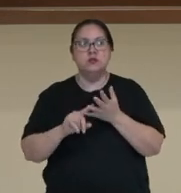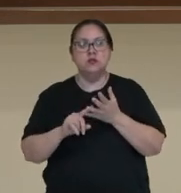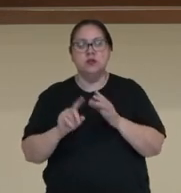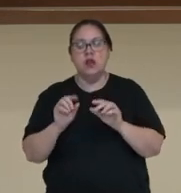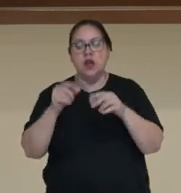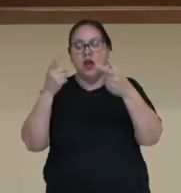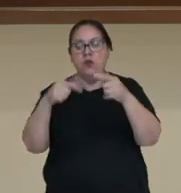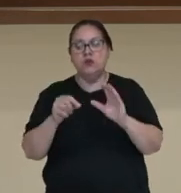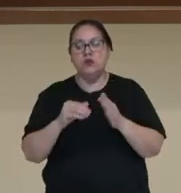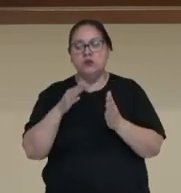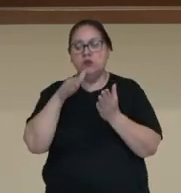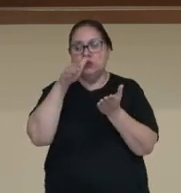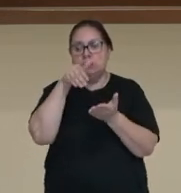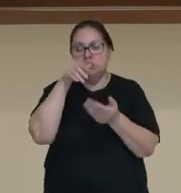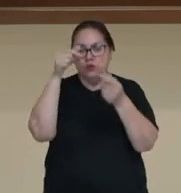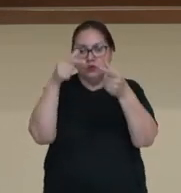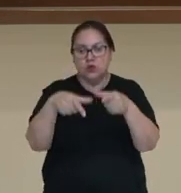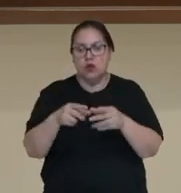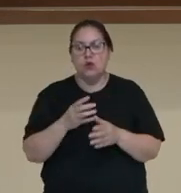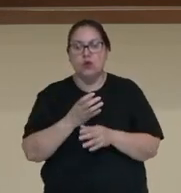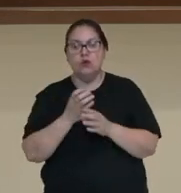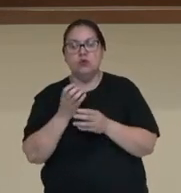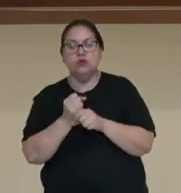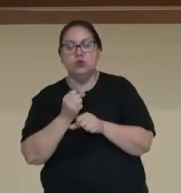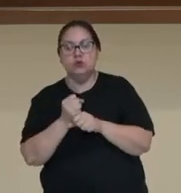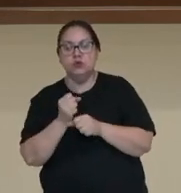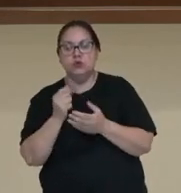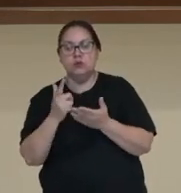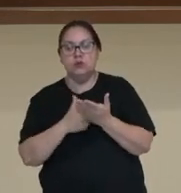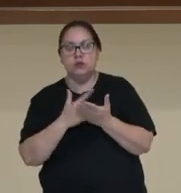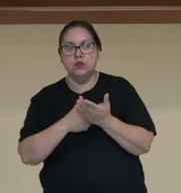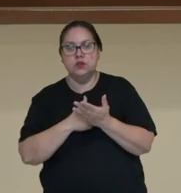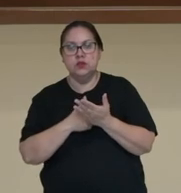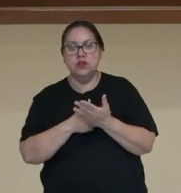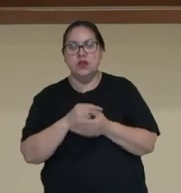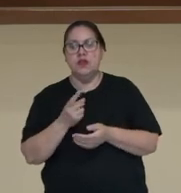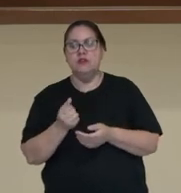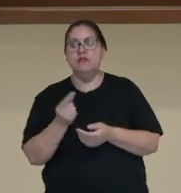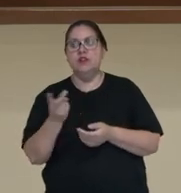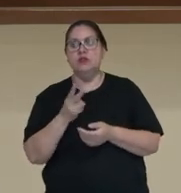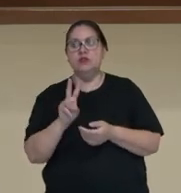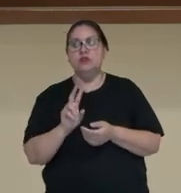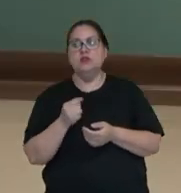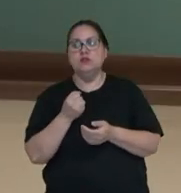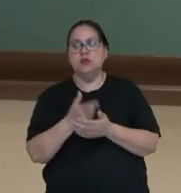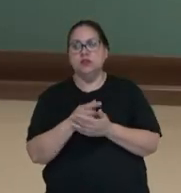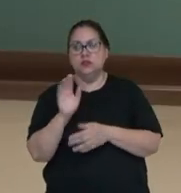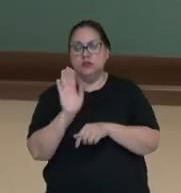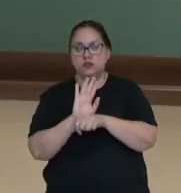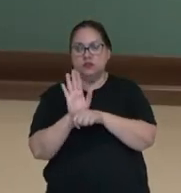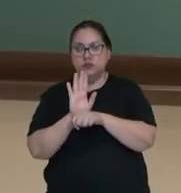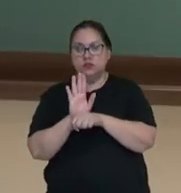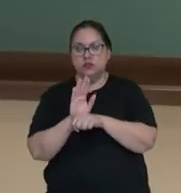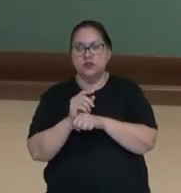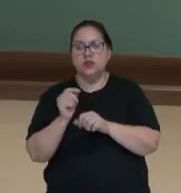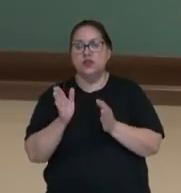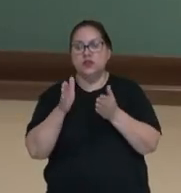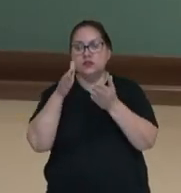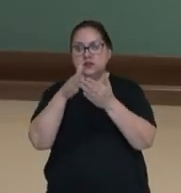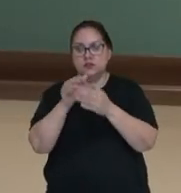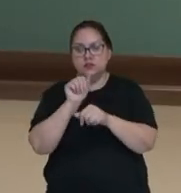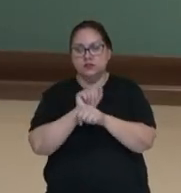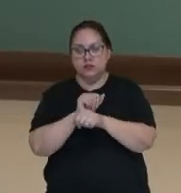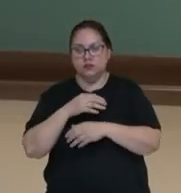editora, local, número de páginas e preço de vendas. Nesse vídeo falamos a respeito da resenha.